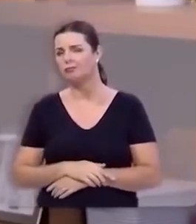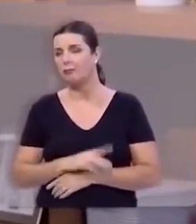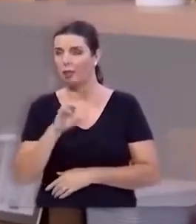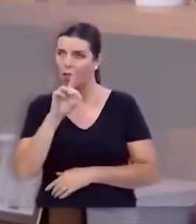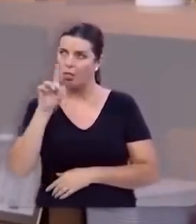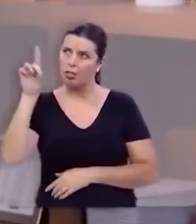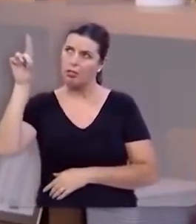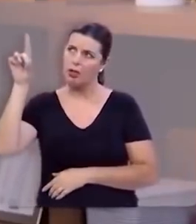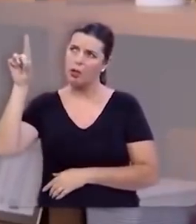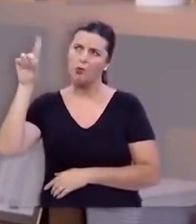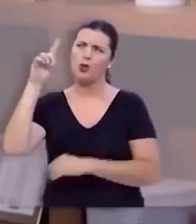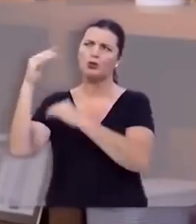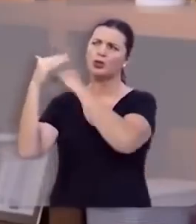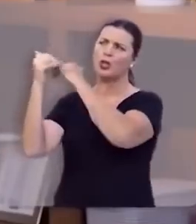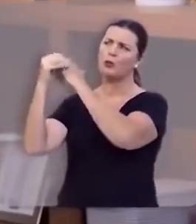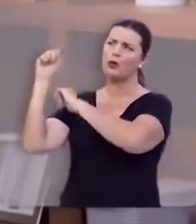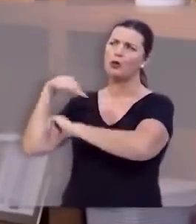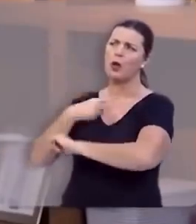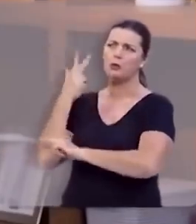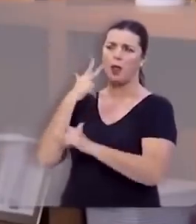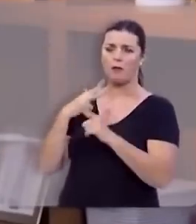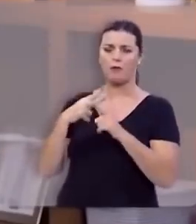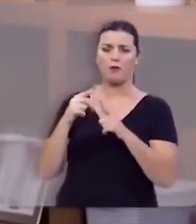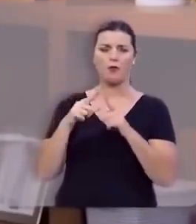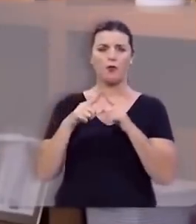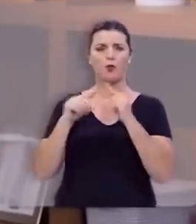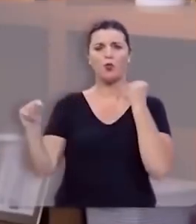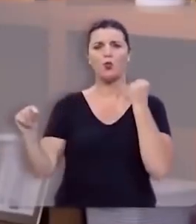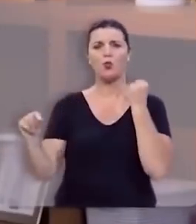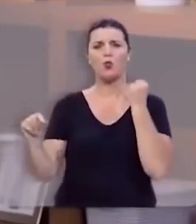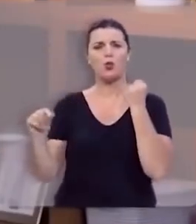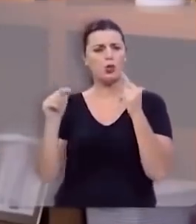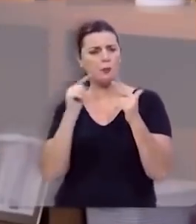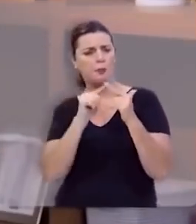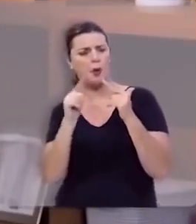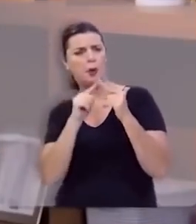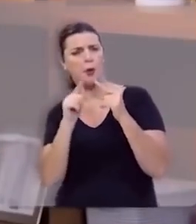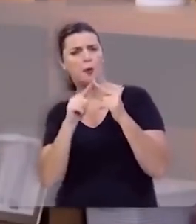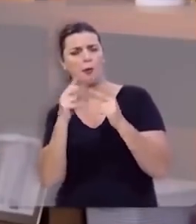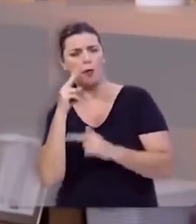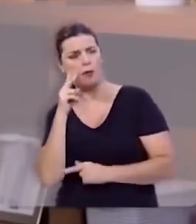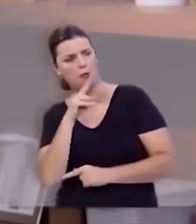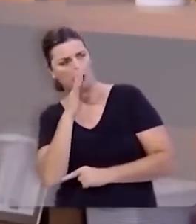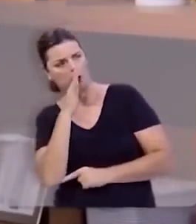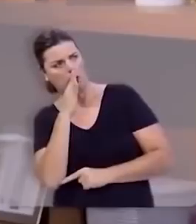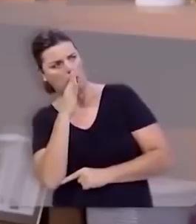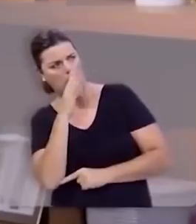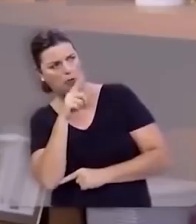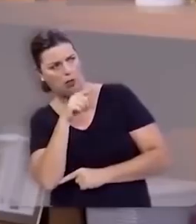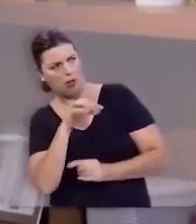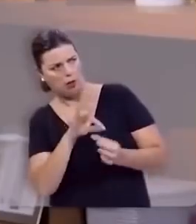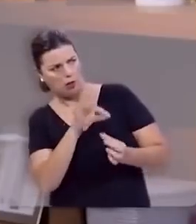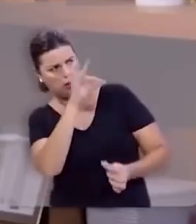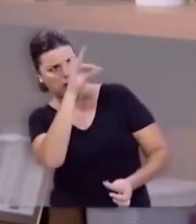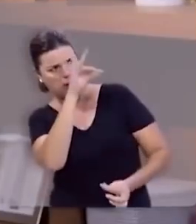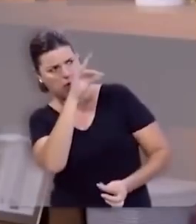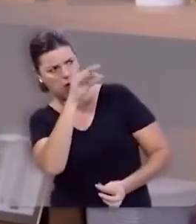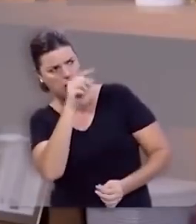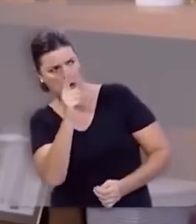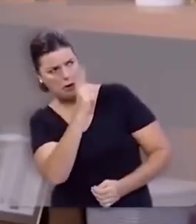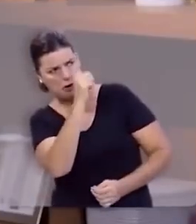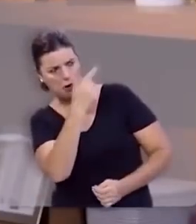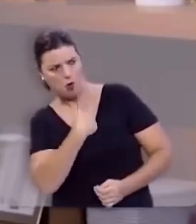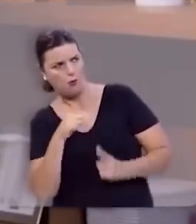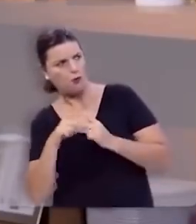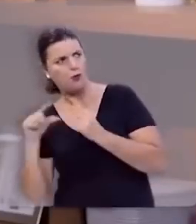Deus não nos chamou para fugir dos gigantes, nem mesmo para medir a altura dos gigantes, mas para vencer os gigantes.